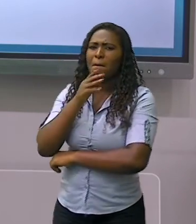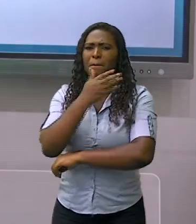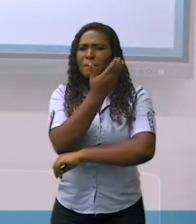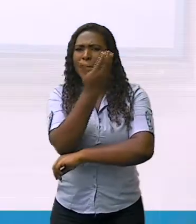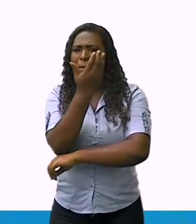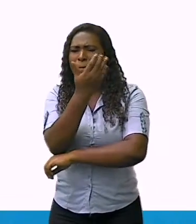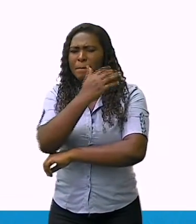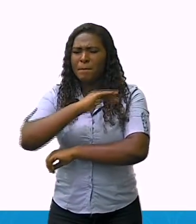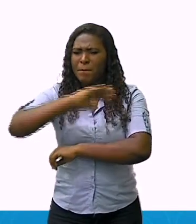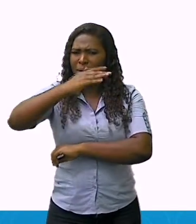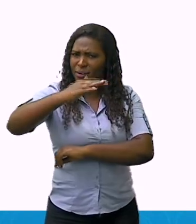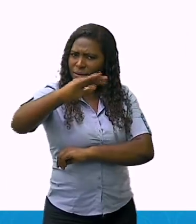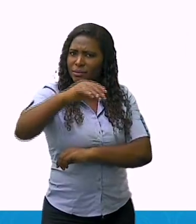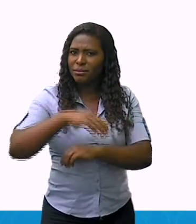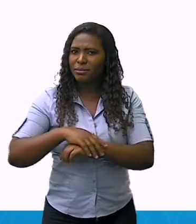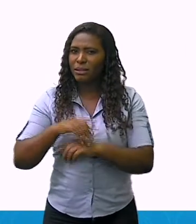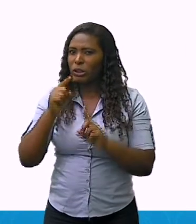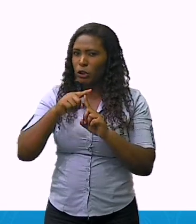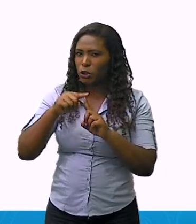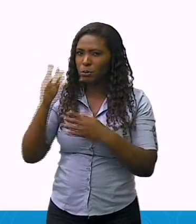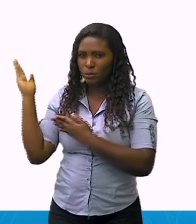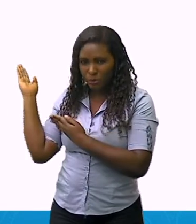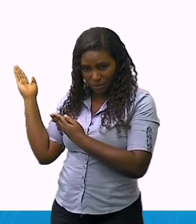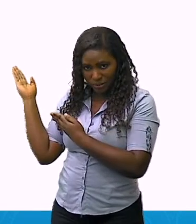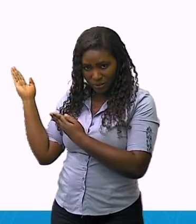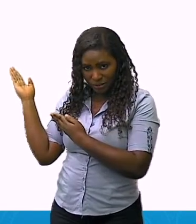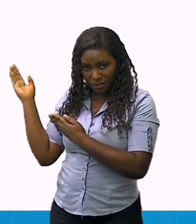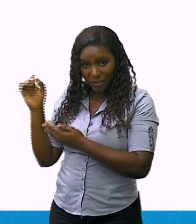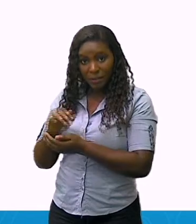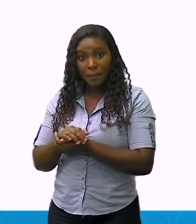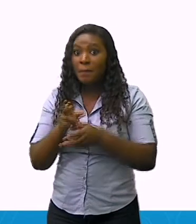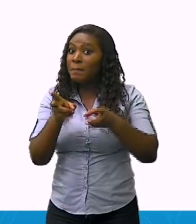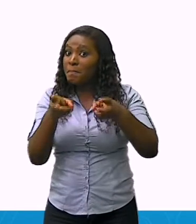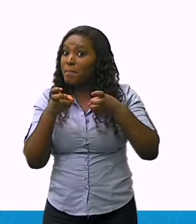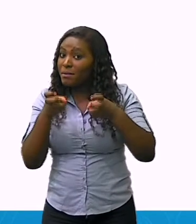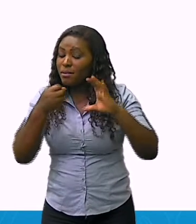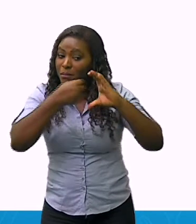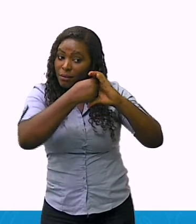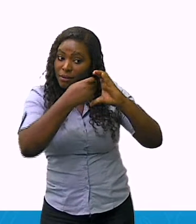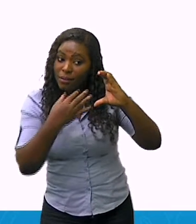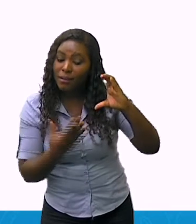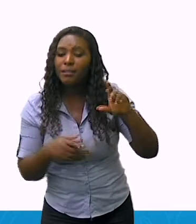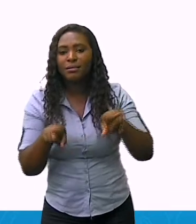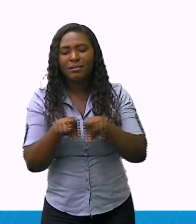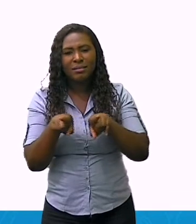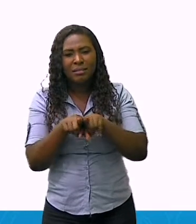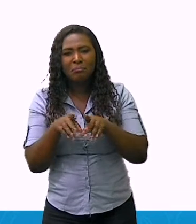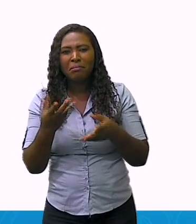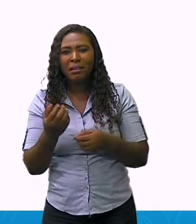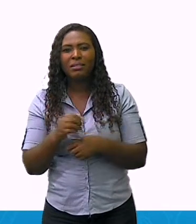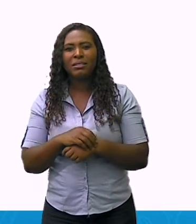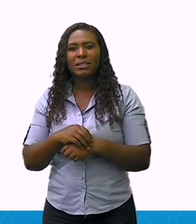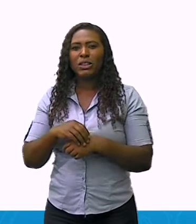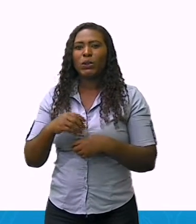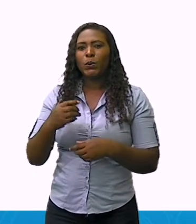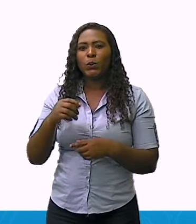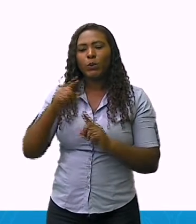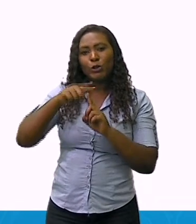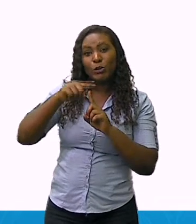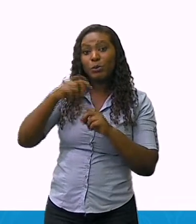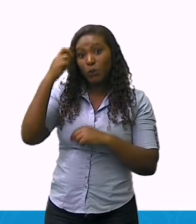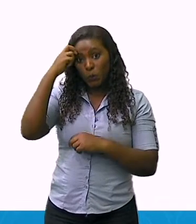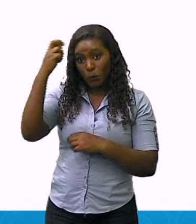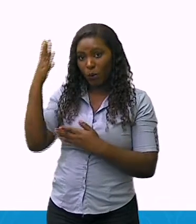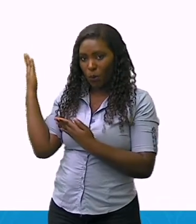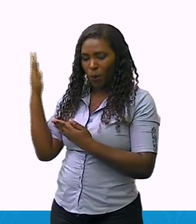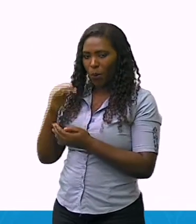buscar recordar algumas características e os seus elementos culturais. Aqui, nós